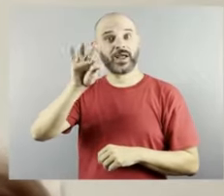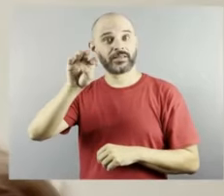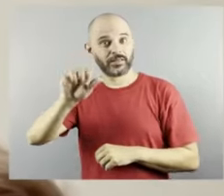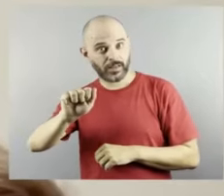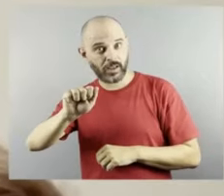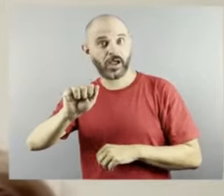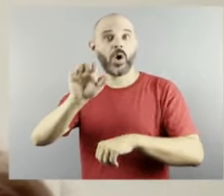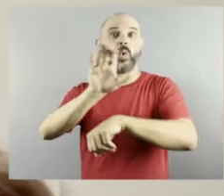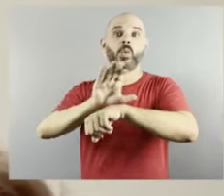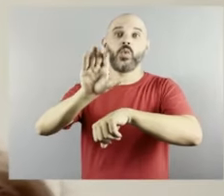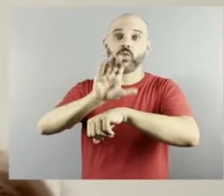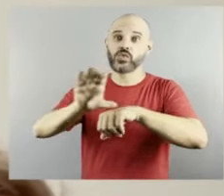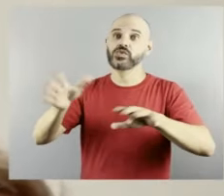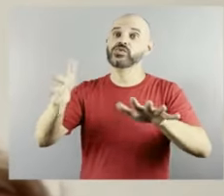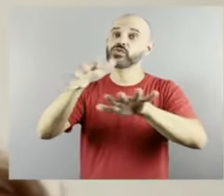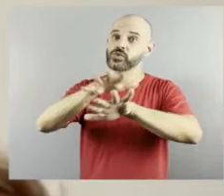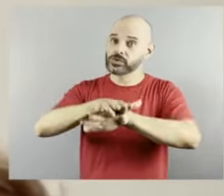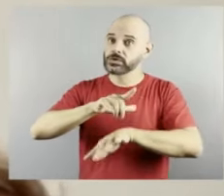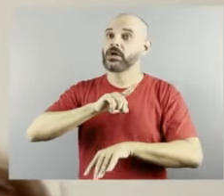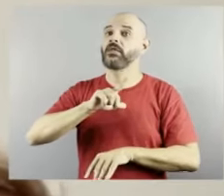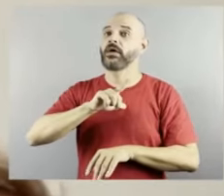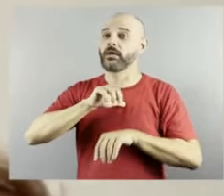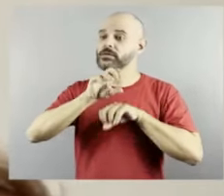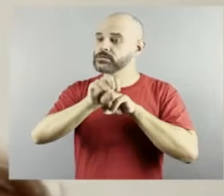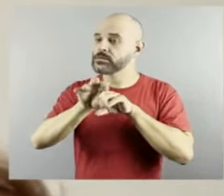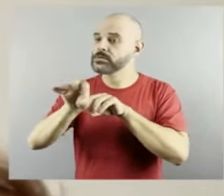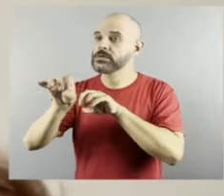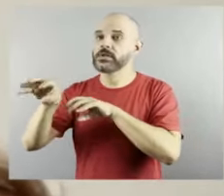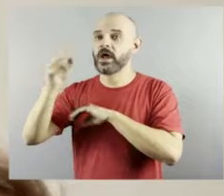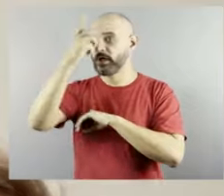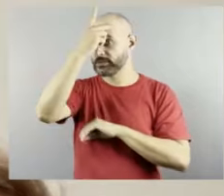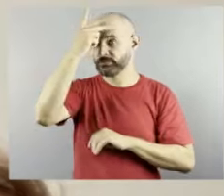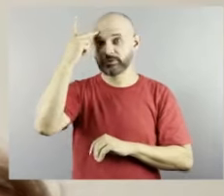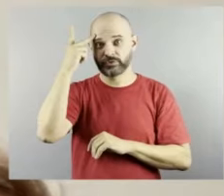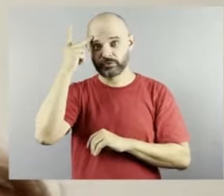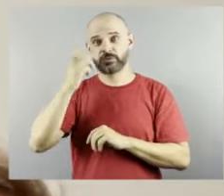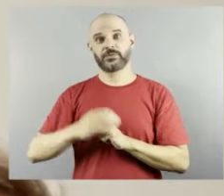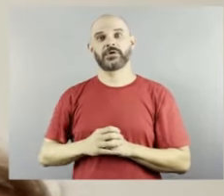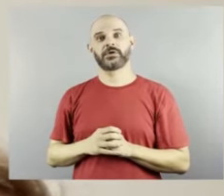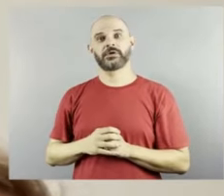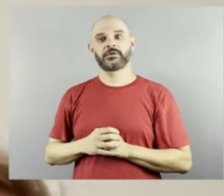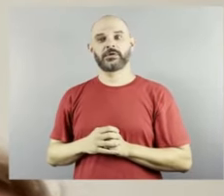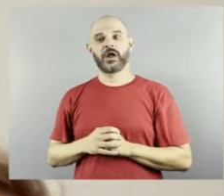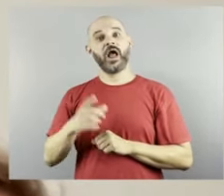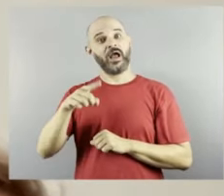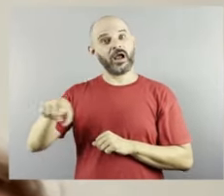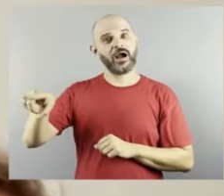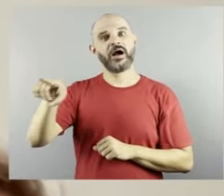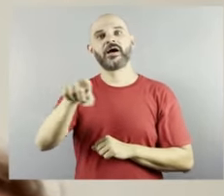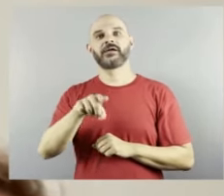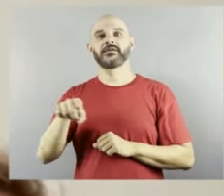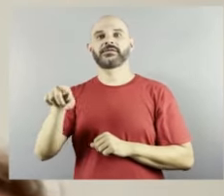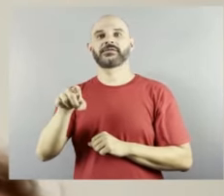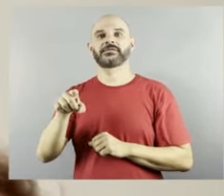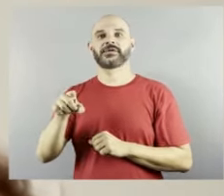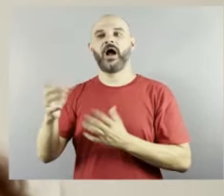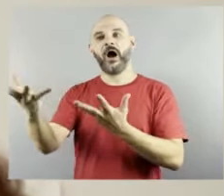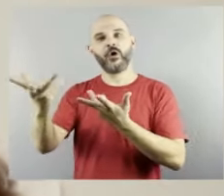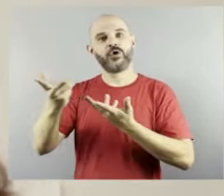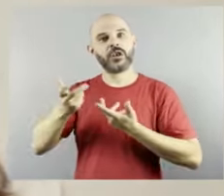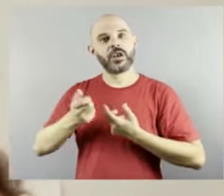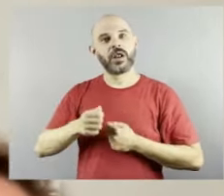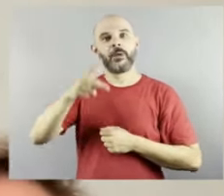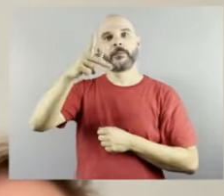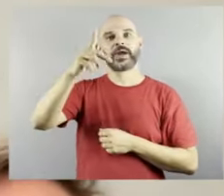ensinar as pessoas né a receberem o PCD né pessoa com deficiência também tem isso na Meta não tem